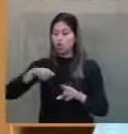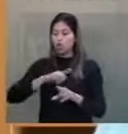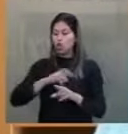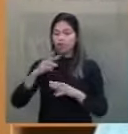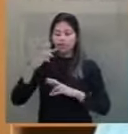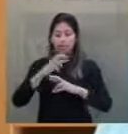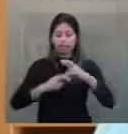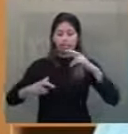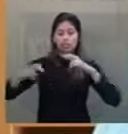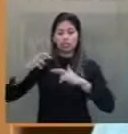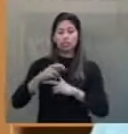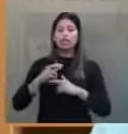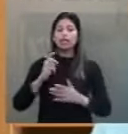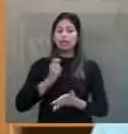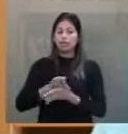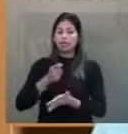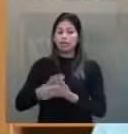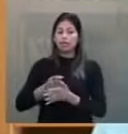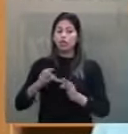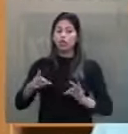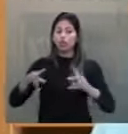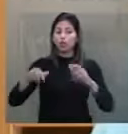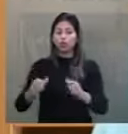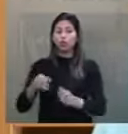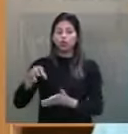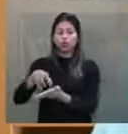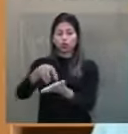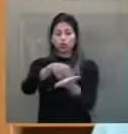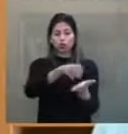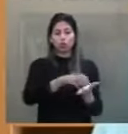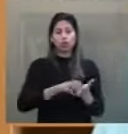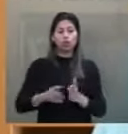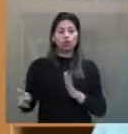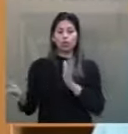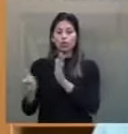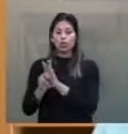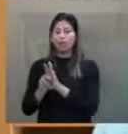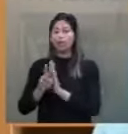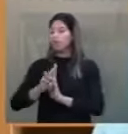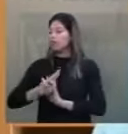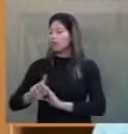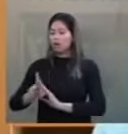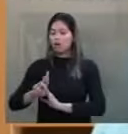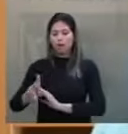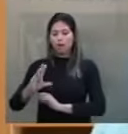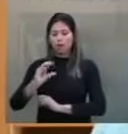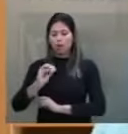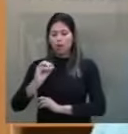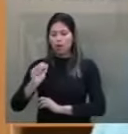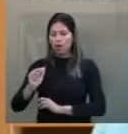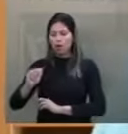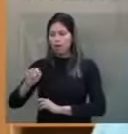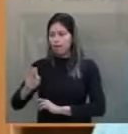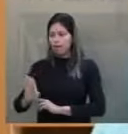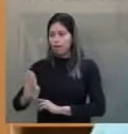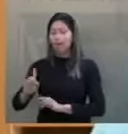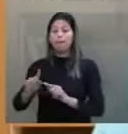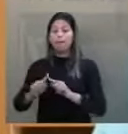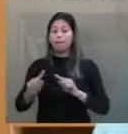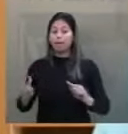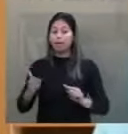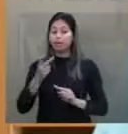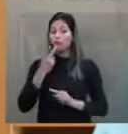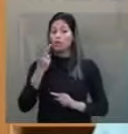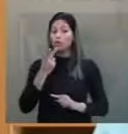fiscalização disciplinal pelos órgãos próprios e não pela OAB. Eis que diz a emenda do